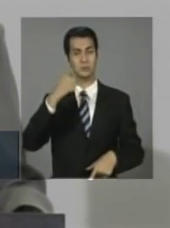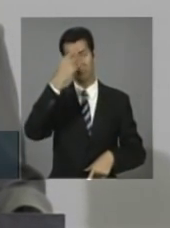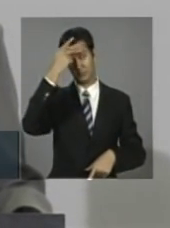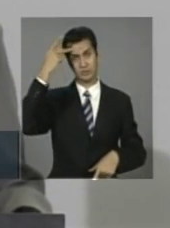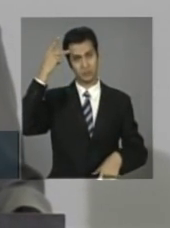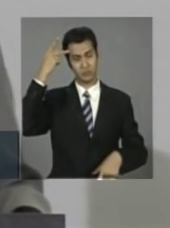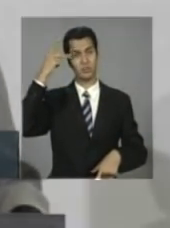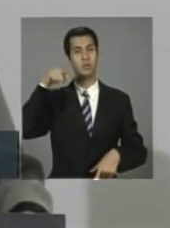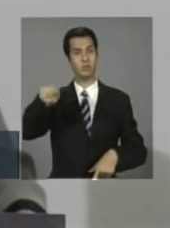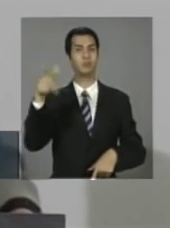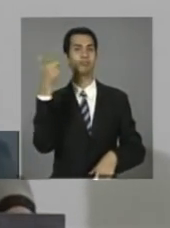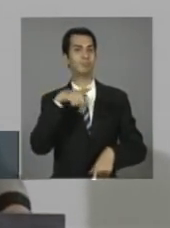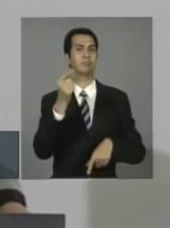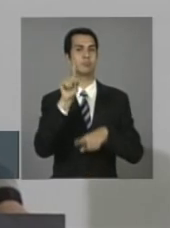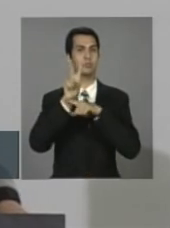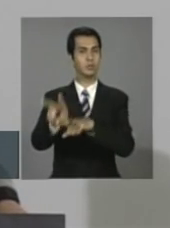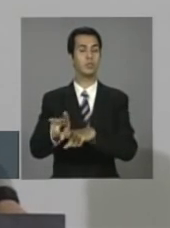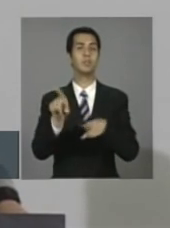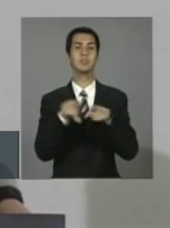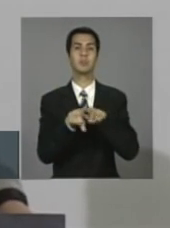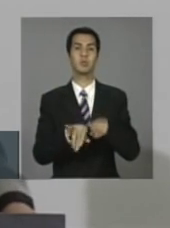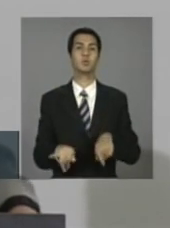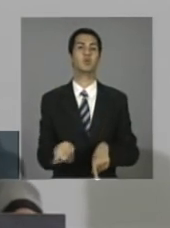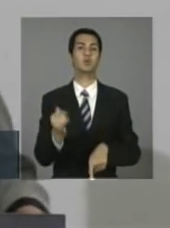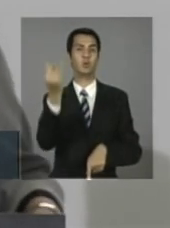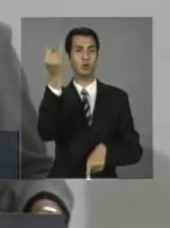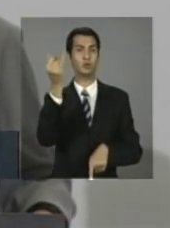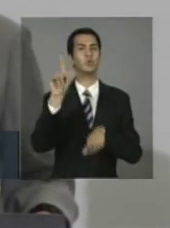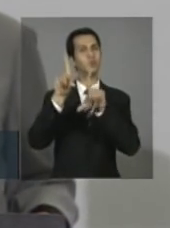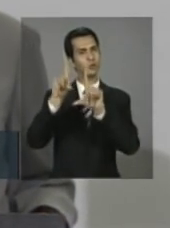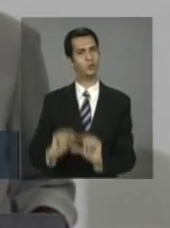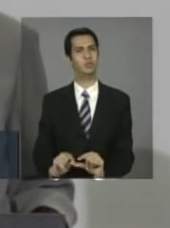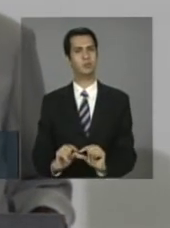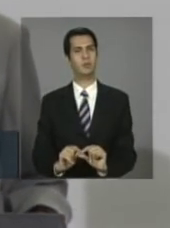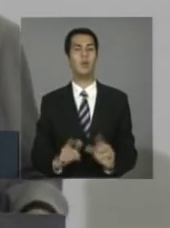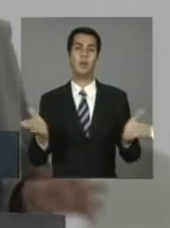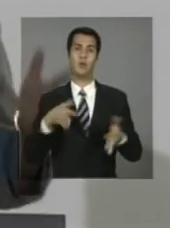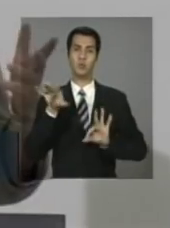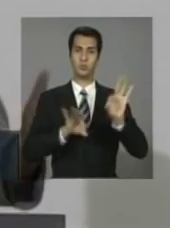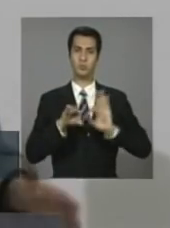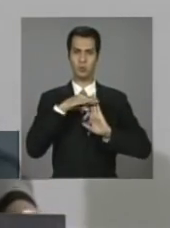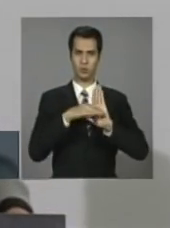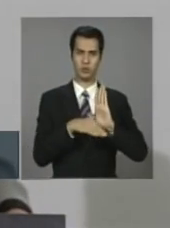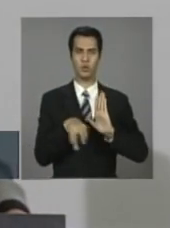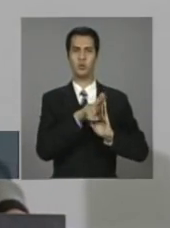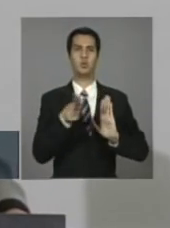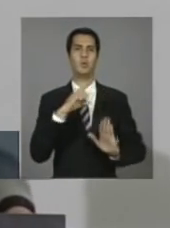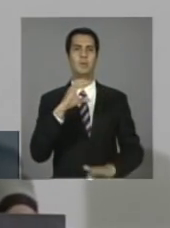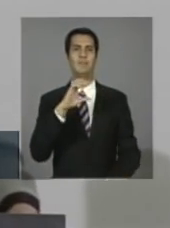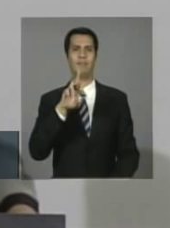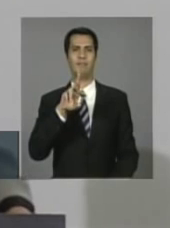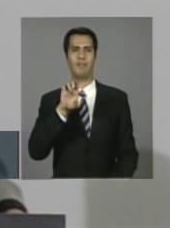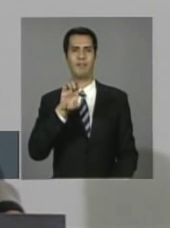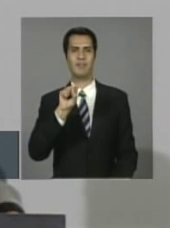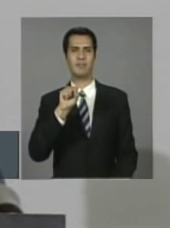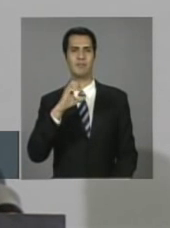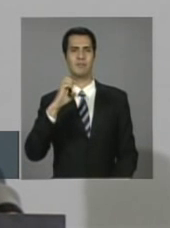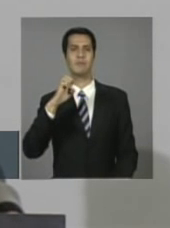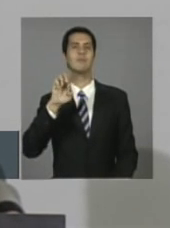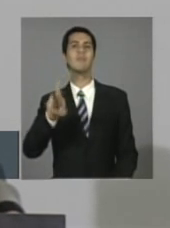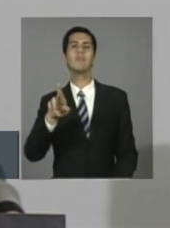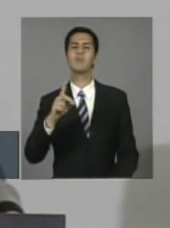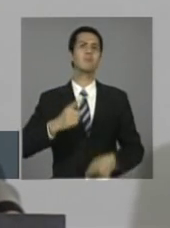E esse programa que nós denominamos Crescer é um nome muito significativo, Crescer,